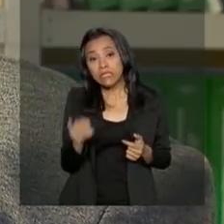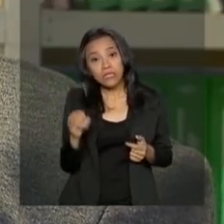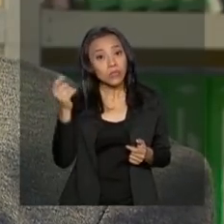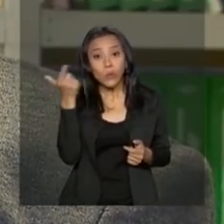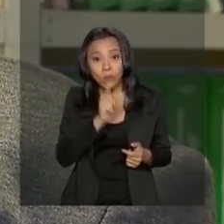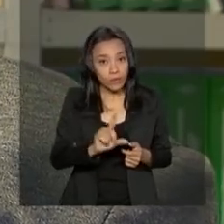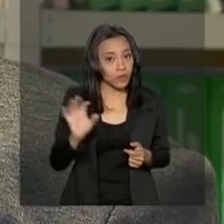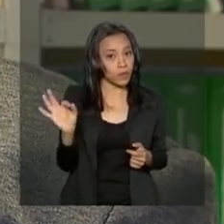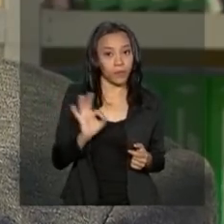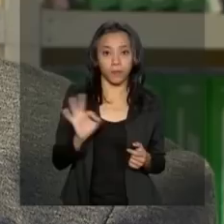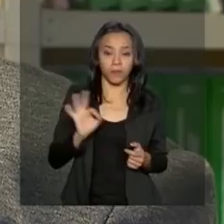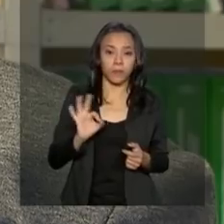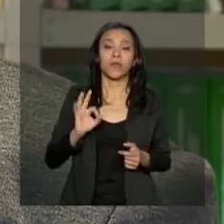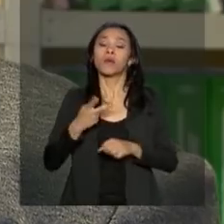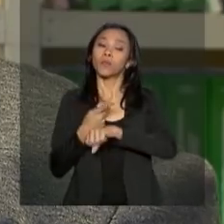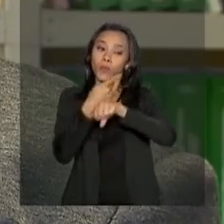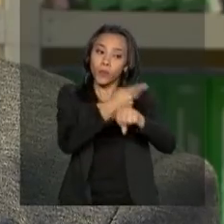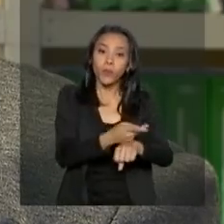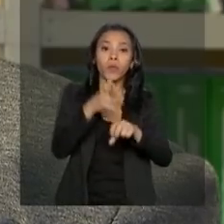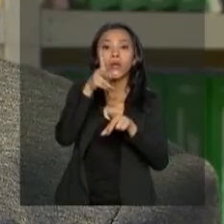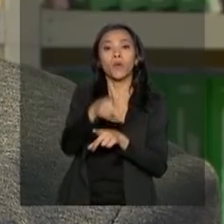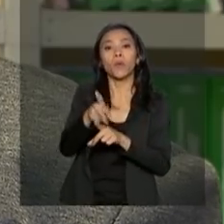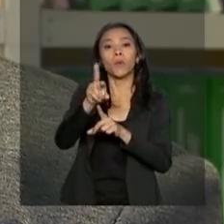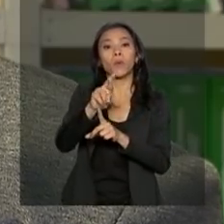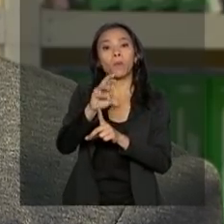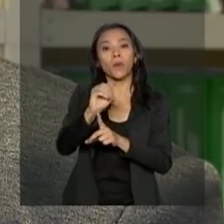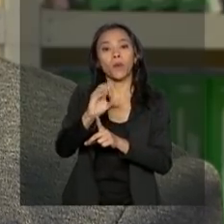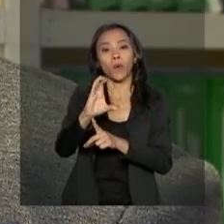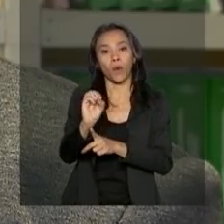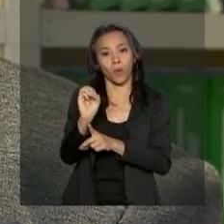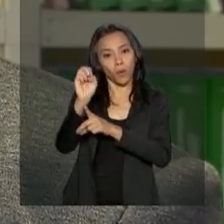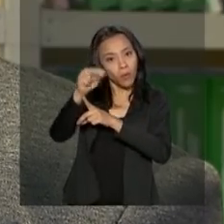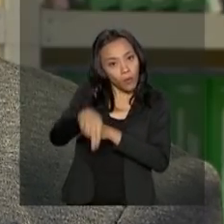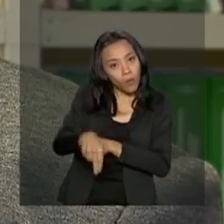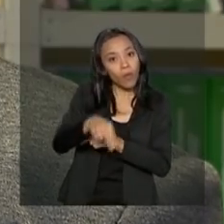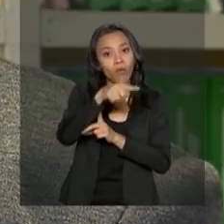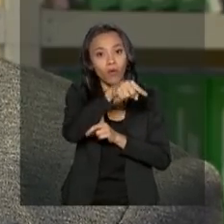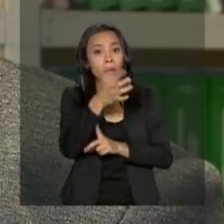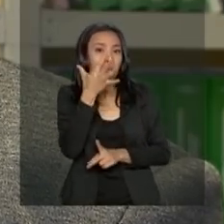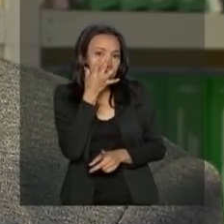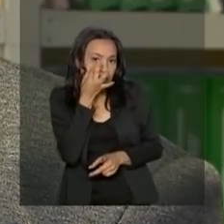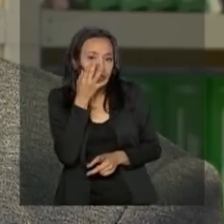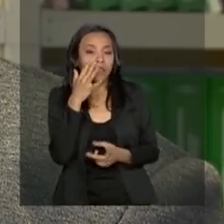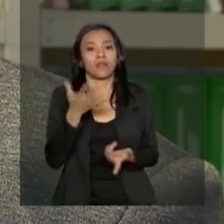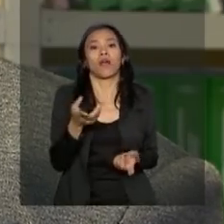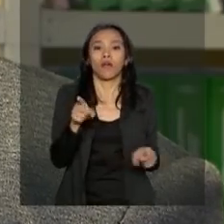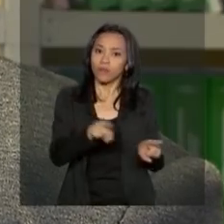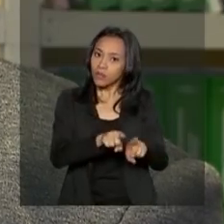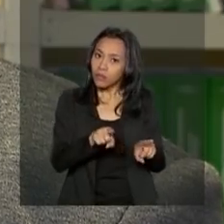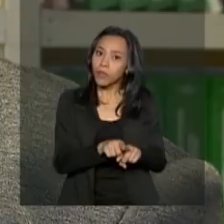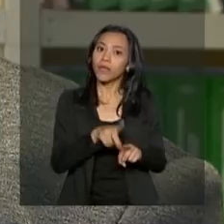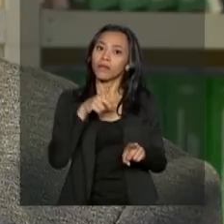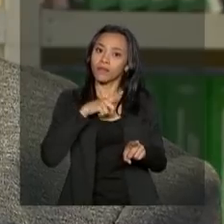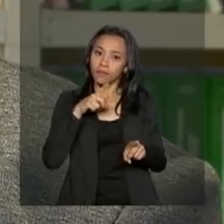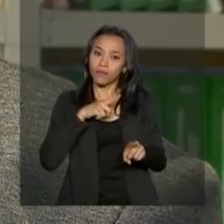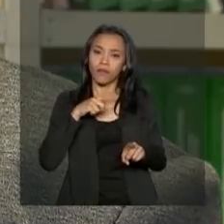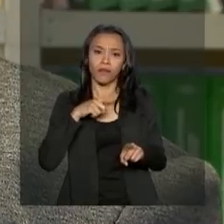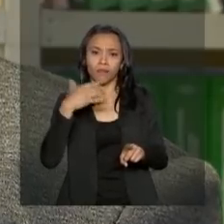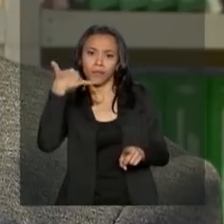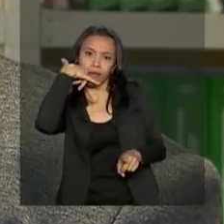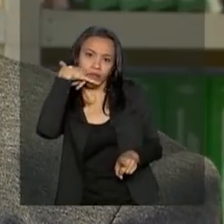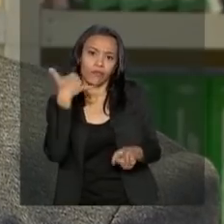for possível, os PROCONs estão à disposição, PROCON seja pelo atendimento presencial, como também remoto,